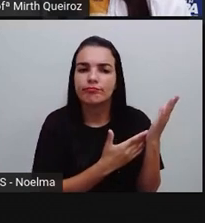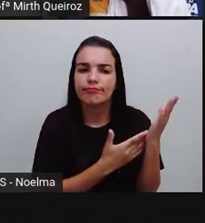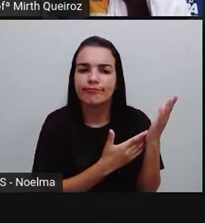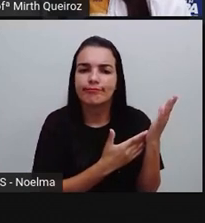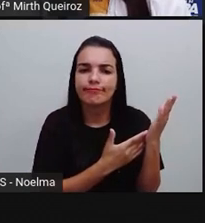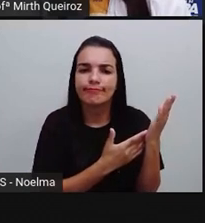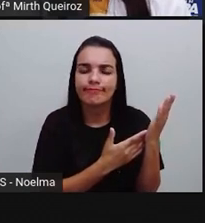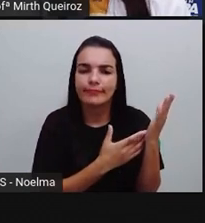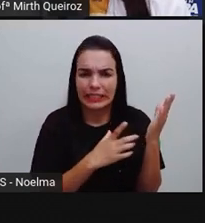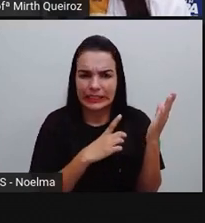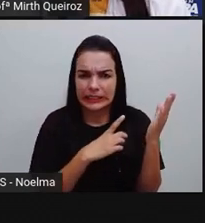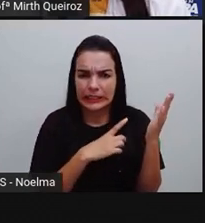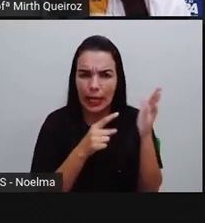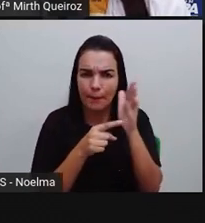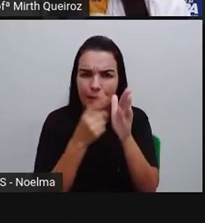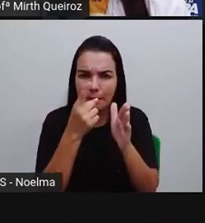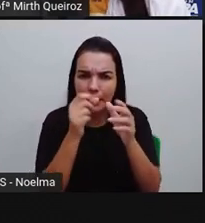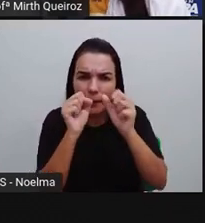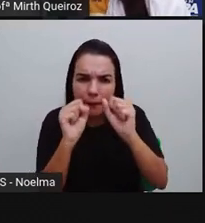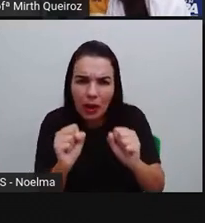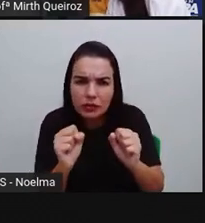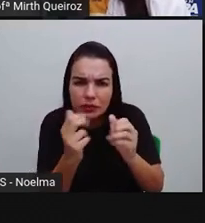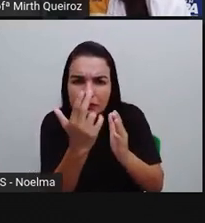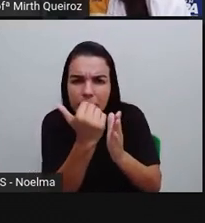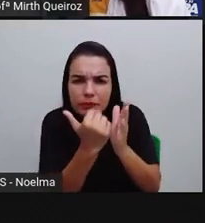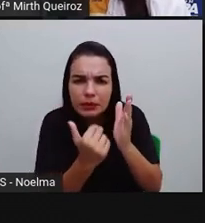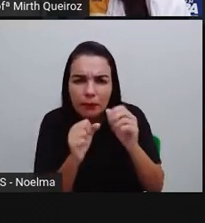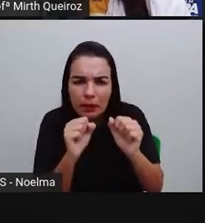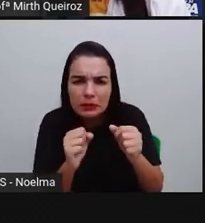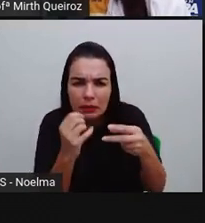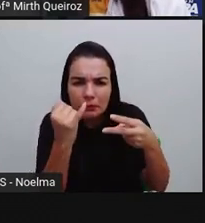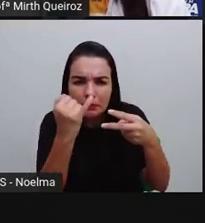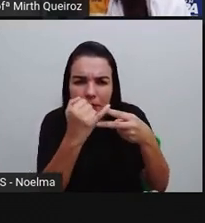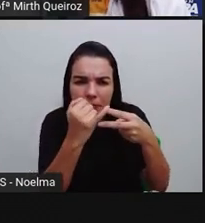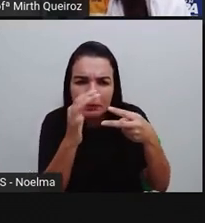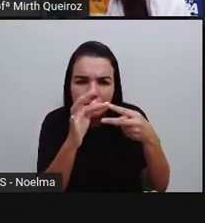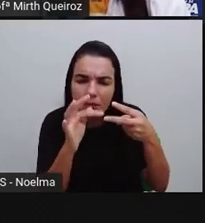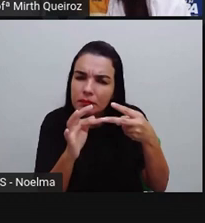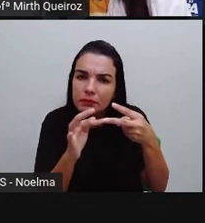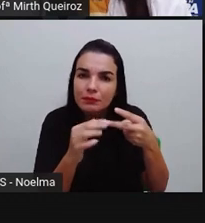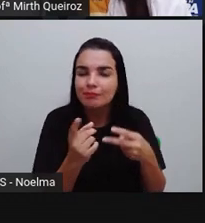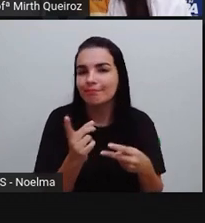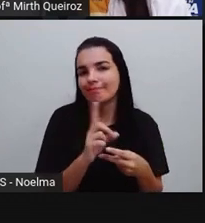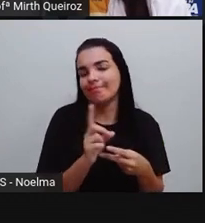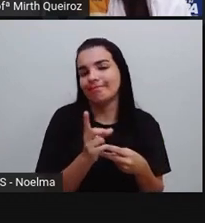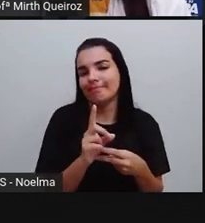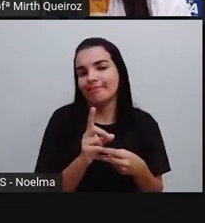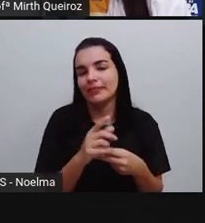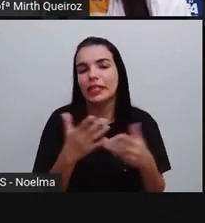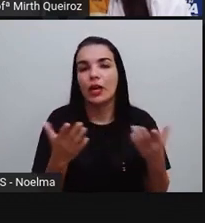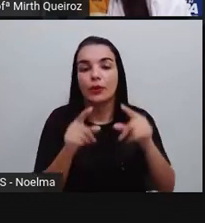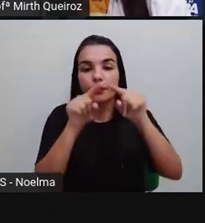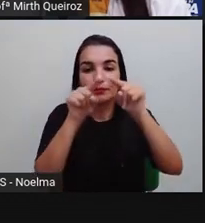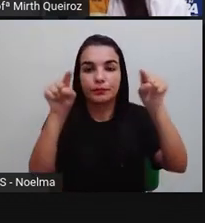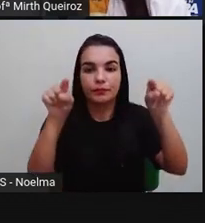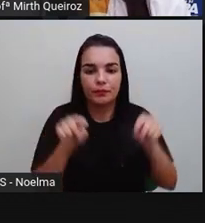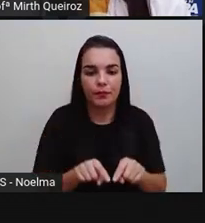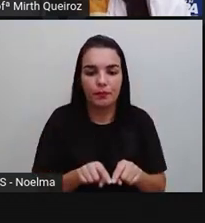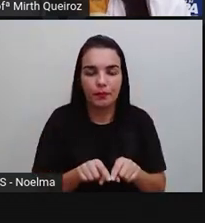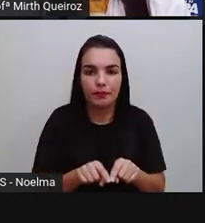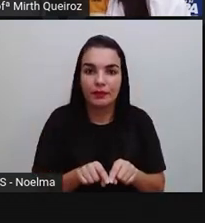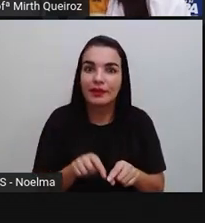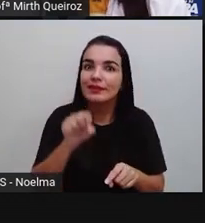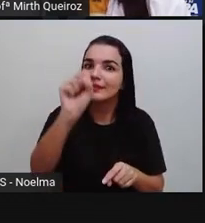Não, né? Não pode ser considerado um polígono. Por quê? Porque apresenta curva. O triângulo é um polígono?